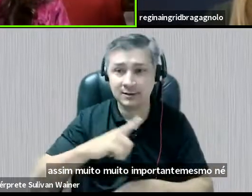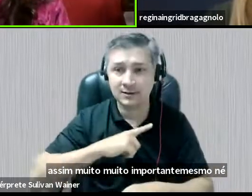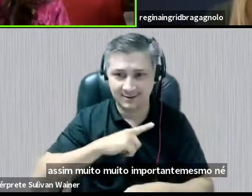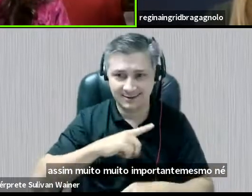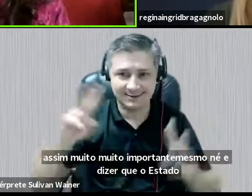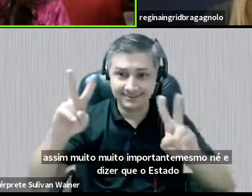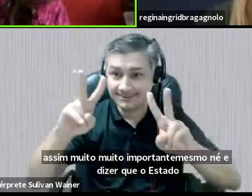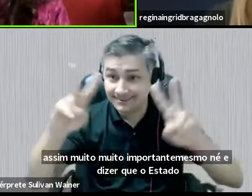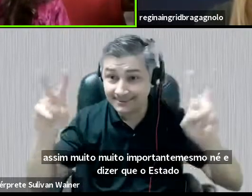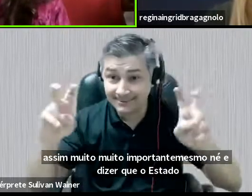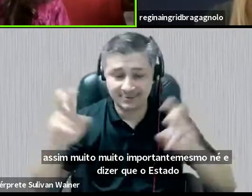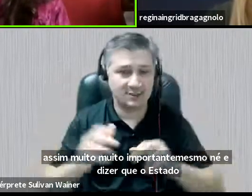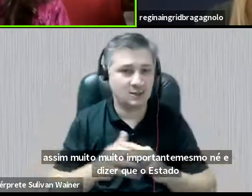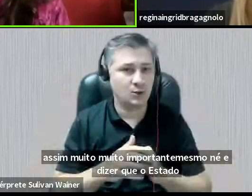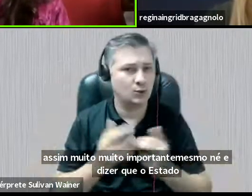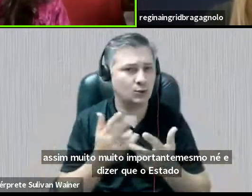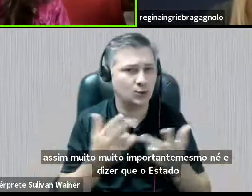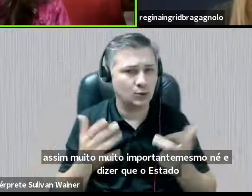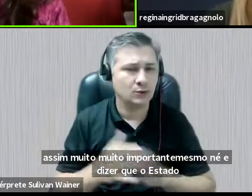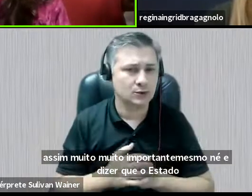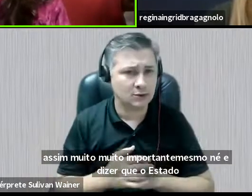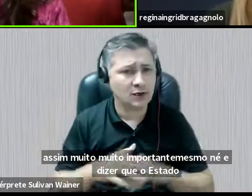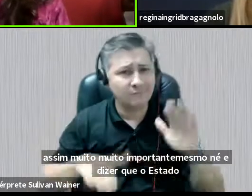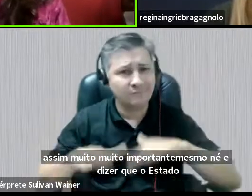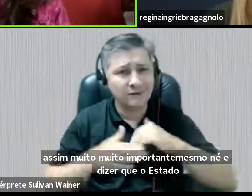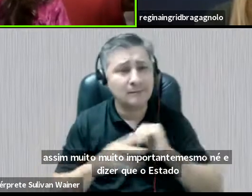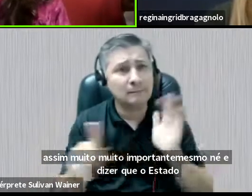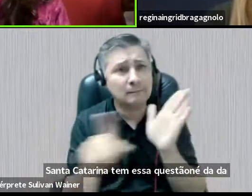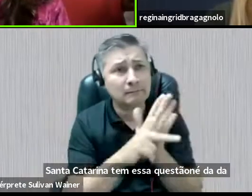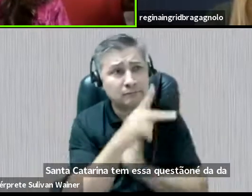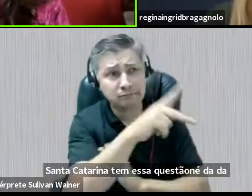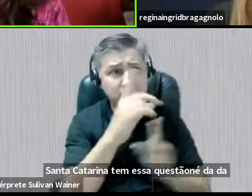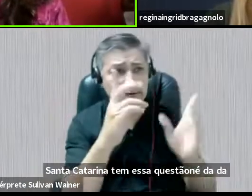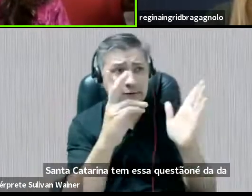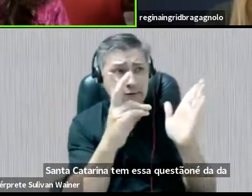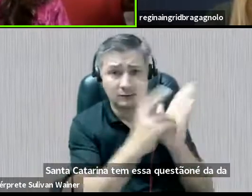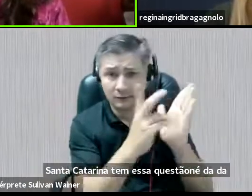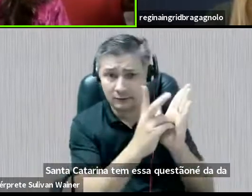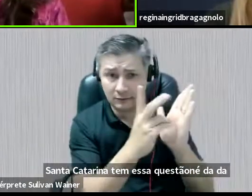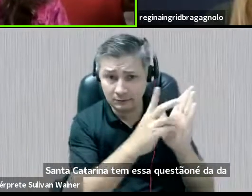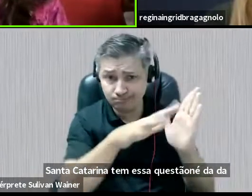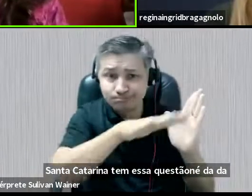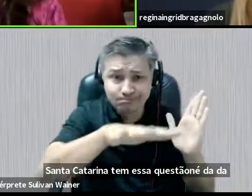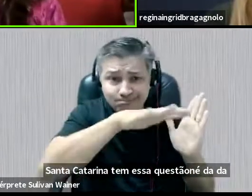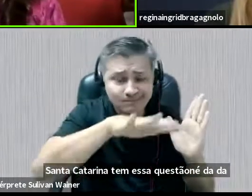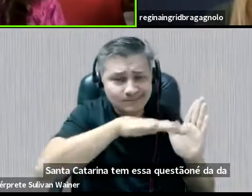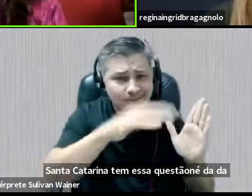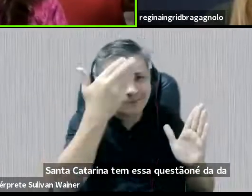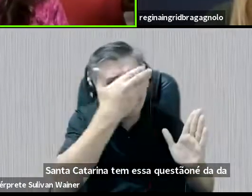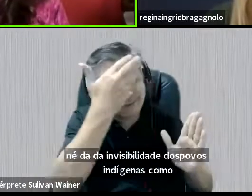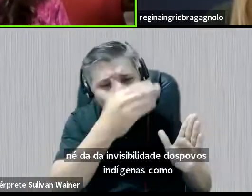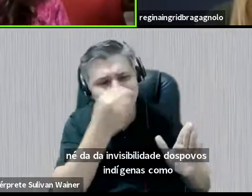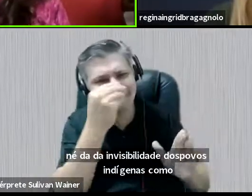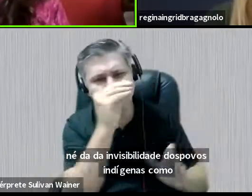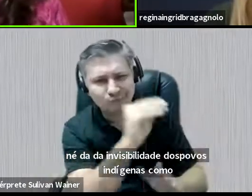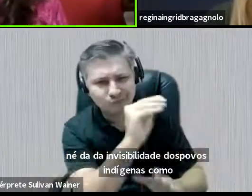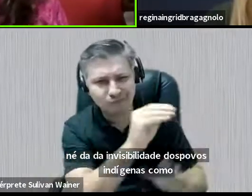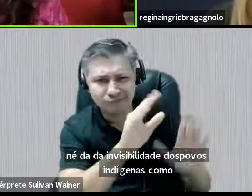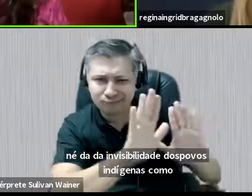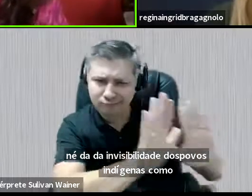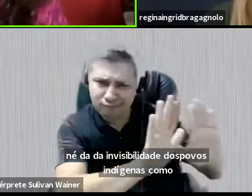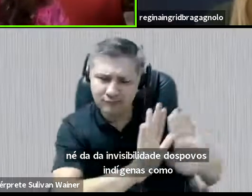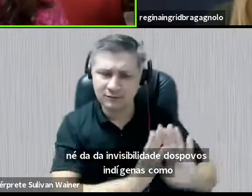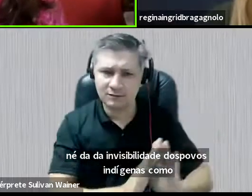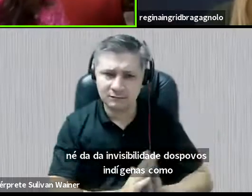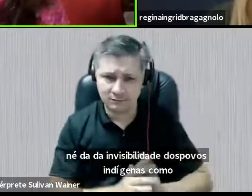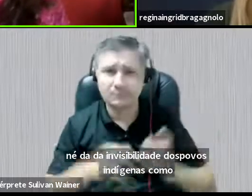questão, né, da invisibilidade dos povos indígenas como uma questão que a gente ainda, né, tem que